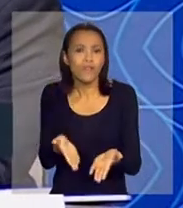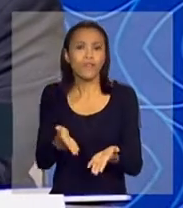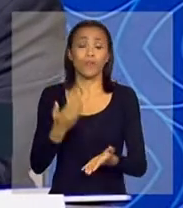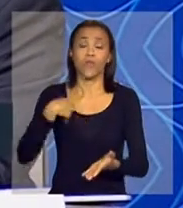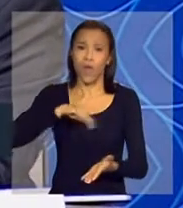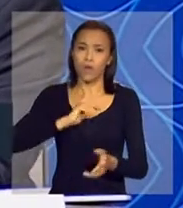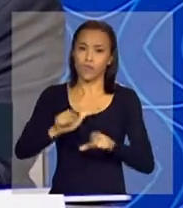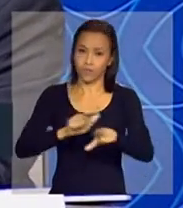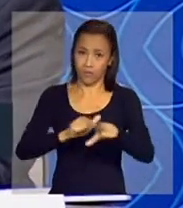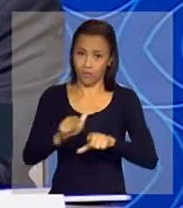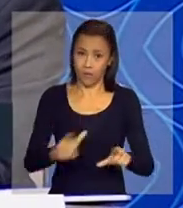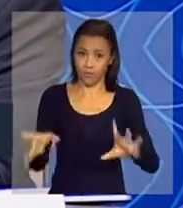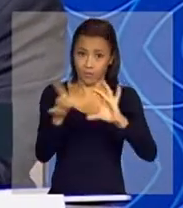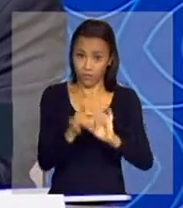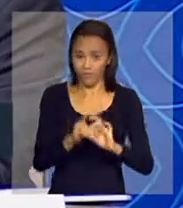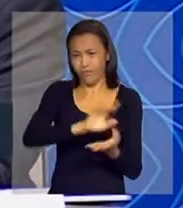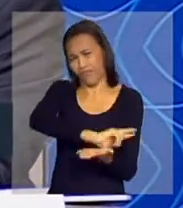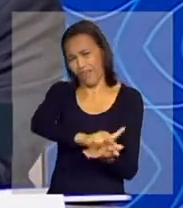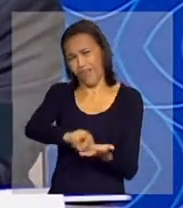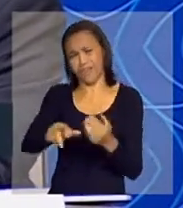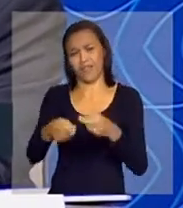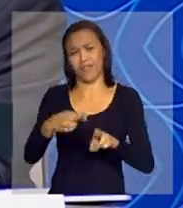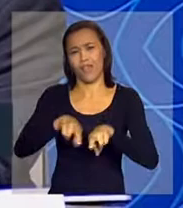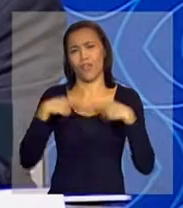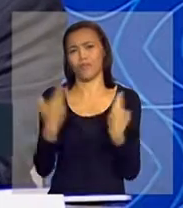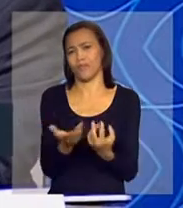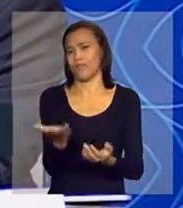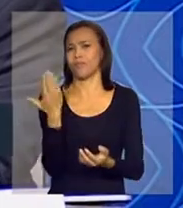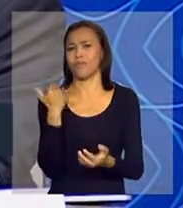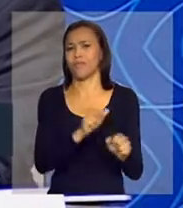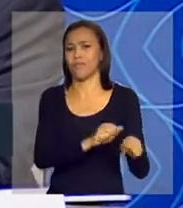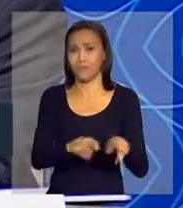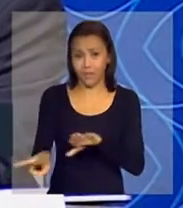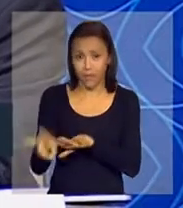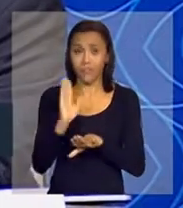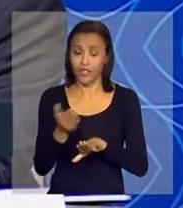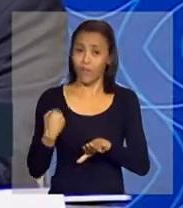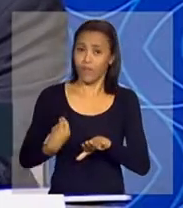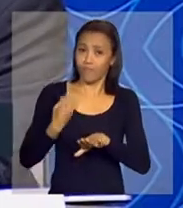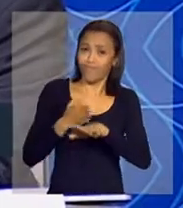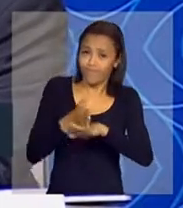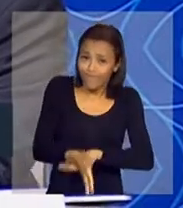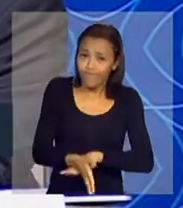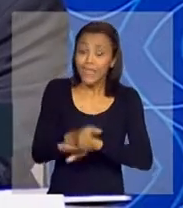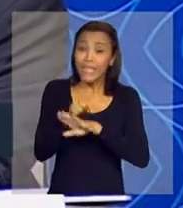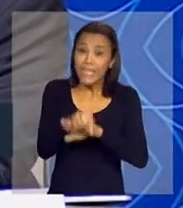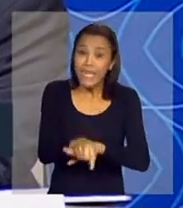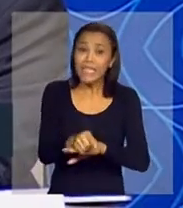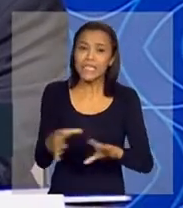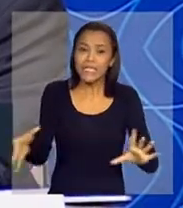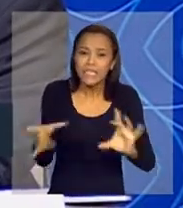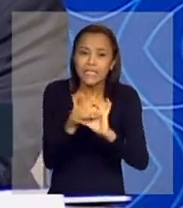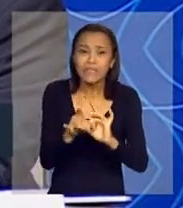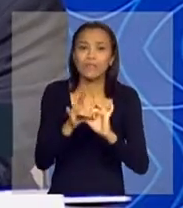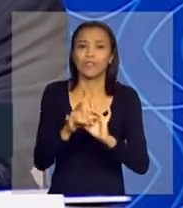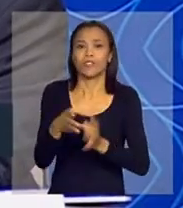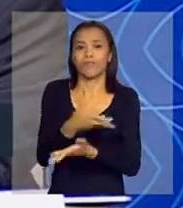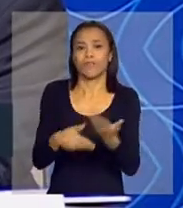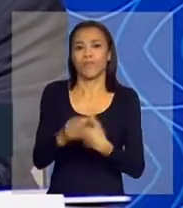gente tem trabalhado em conjunto várias reuniões, semana passada mesmo, o Vicente esteve lá conosco e essa integração é importante.